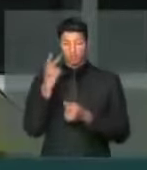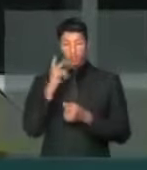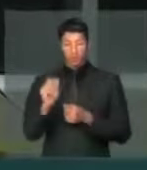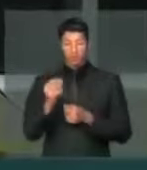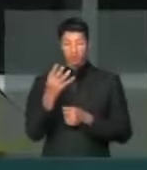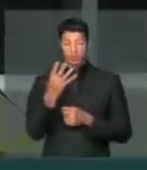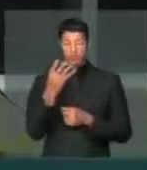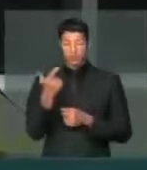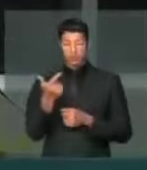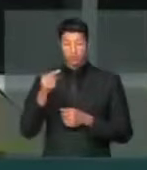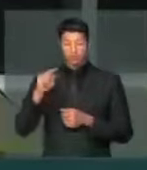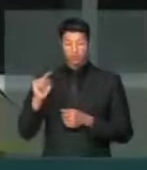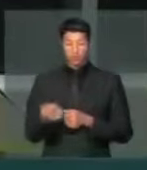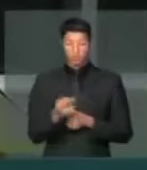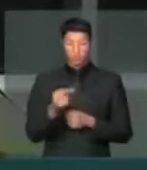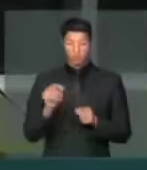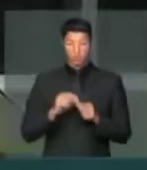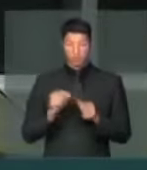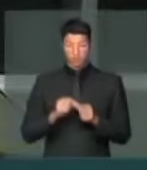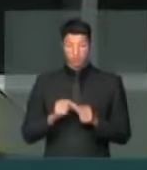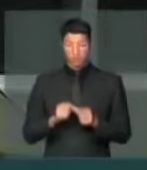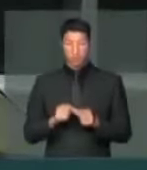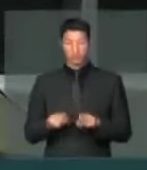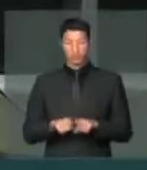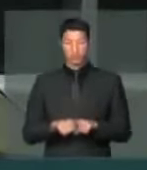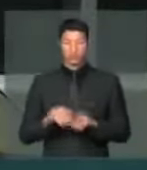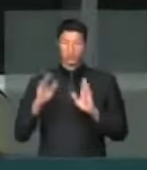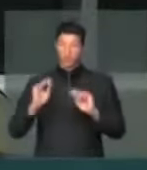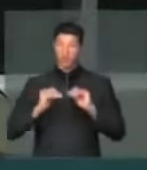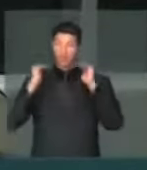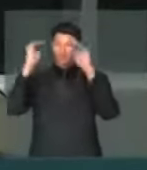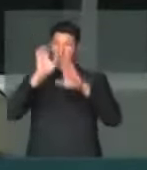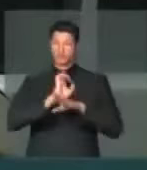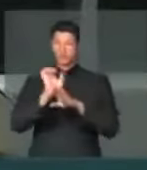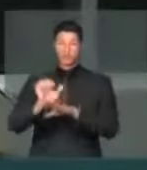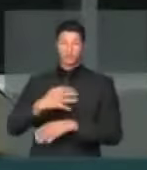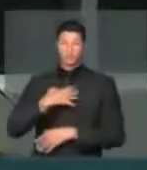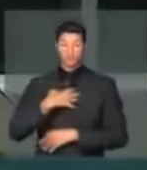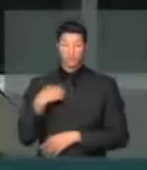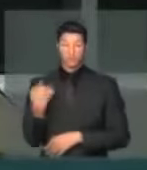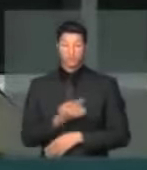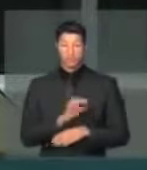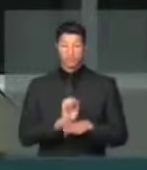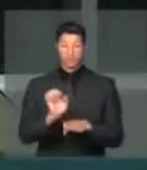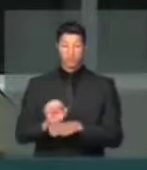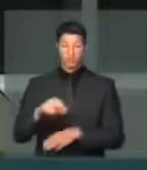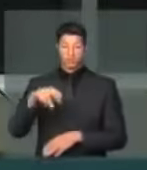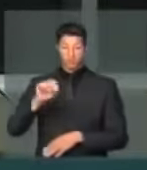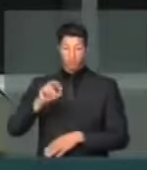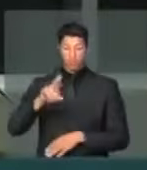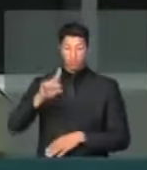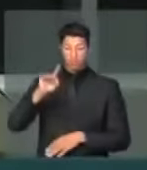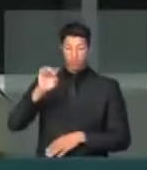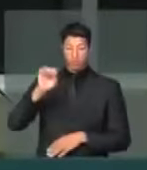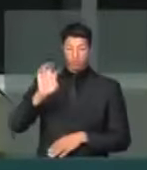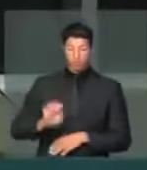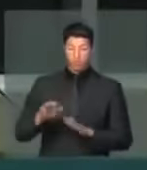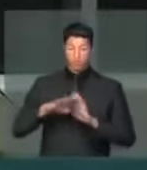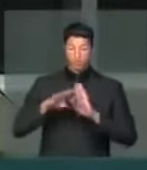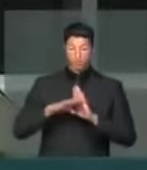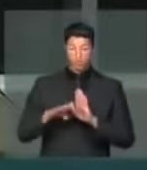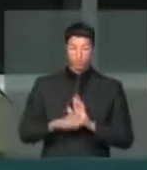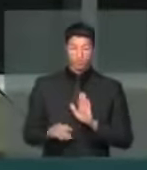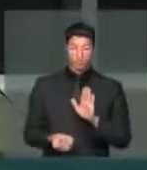que essas 42 mil ligações se façam e que avance no Estado da Bahia e nos Estados do Nordeste, o programa de